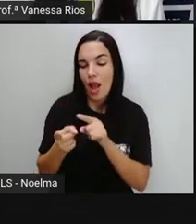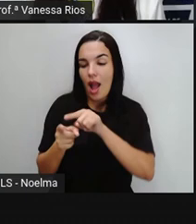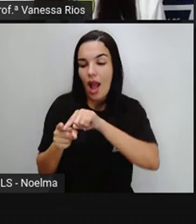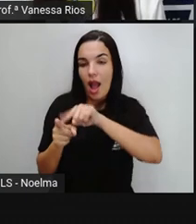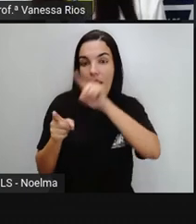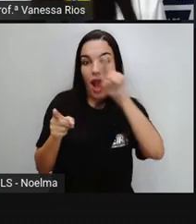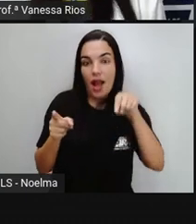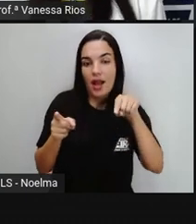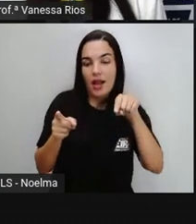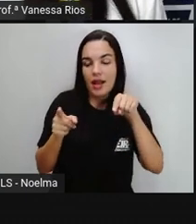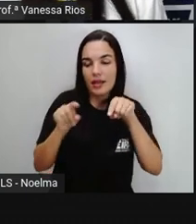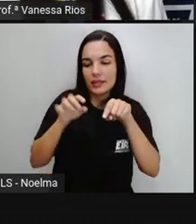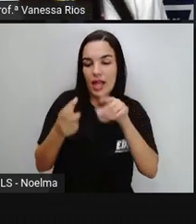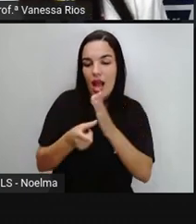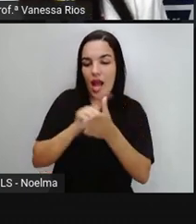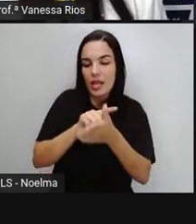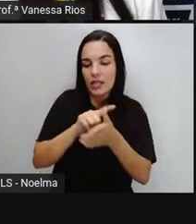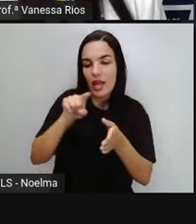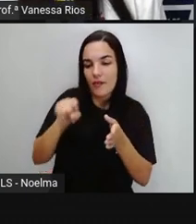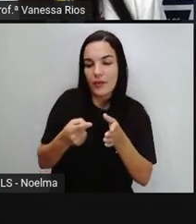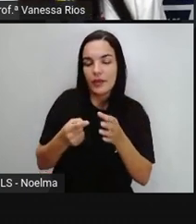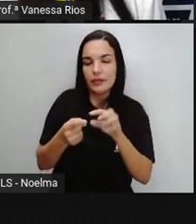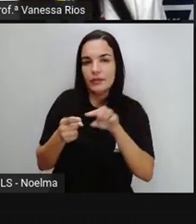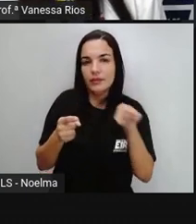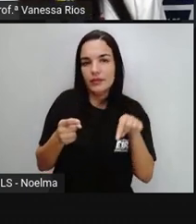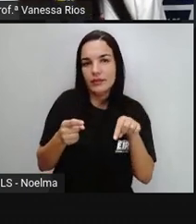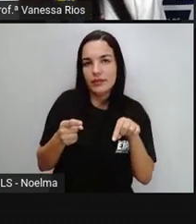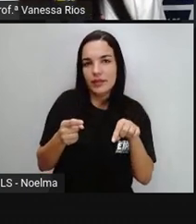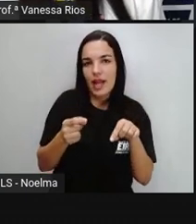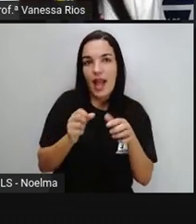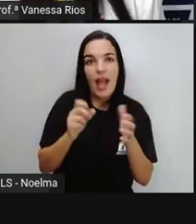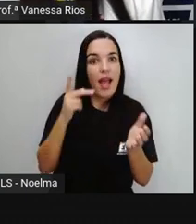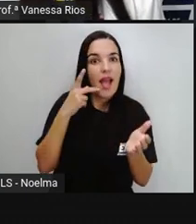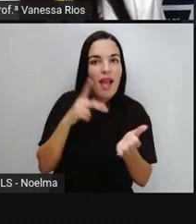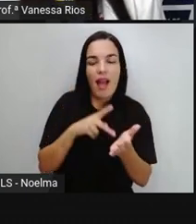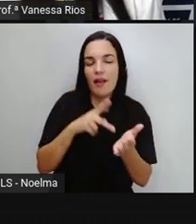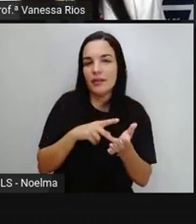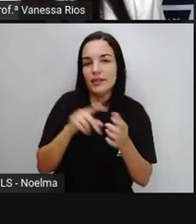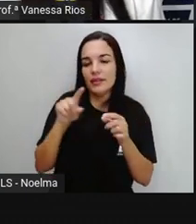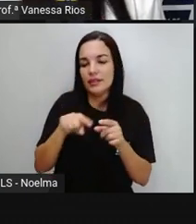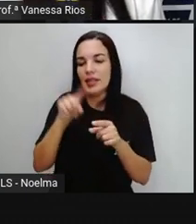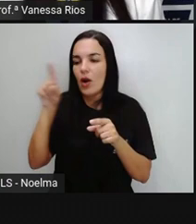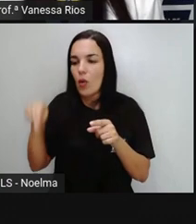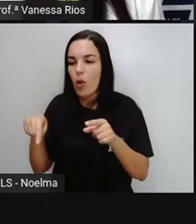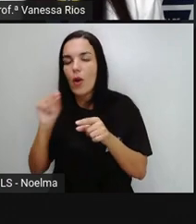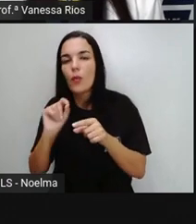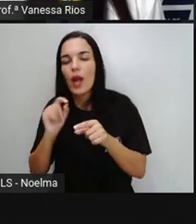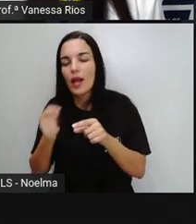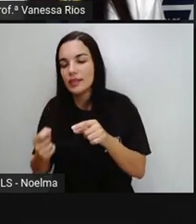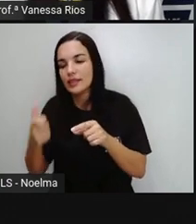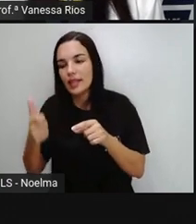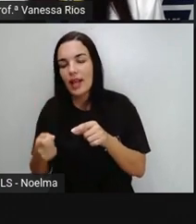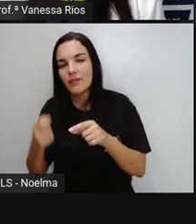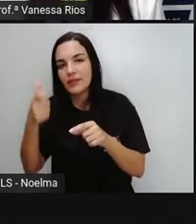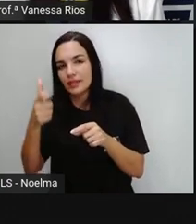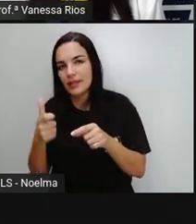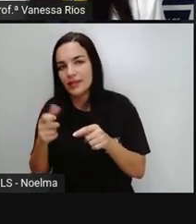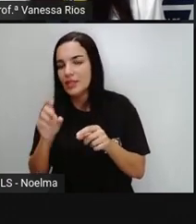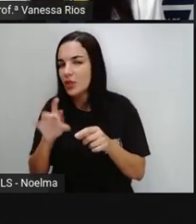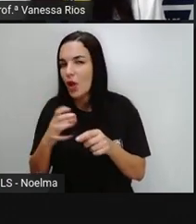Inteiros Os valores Que estão Depois da vírgula São os valores Que representam Os centavos Que seriam Números